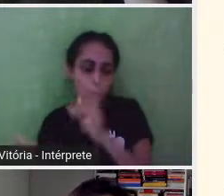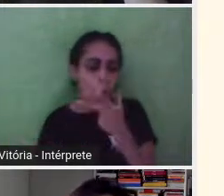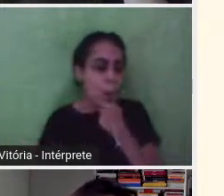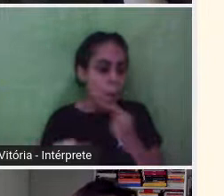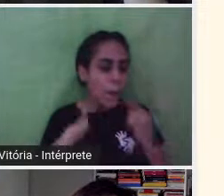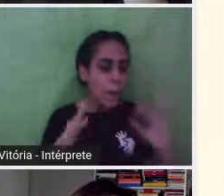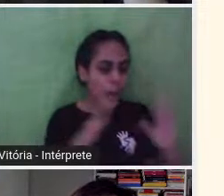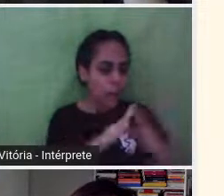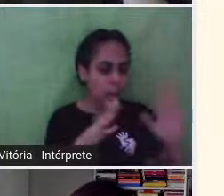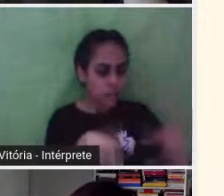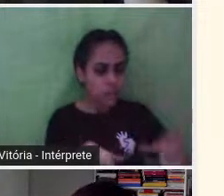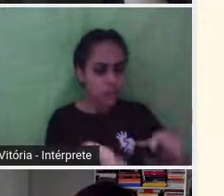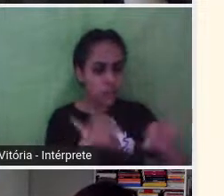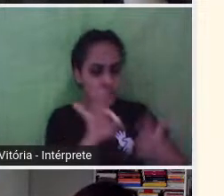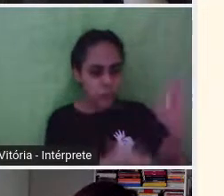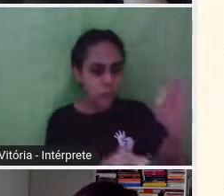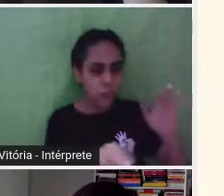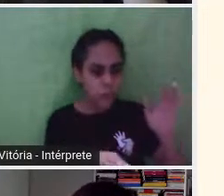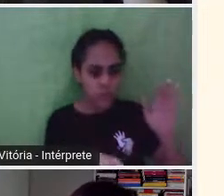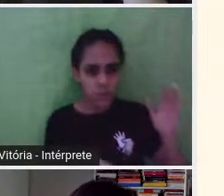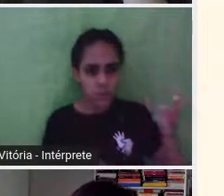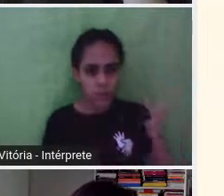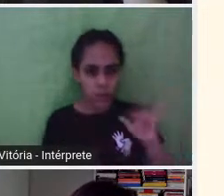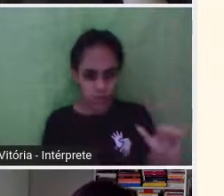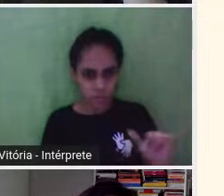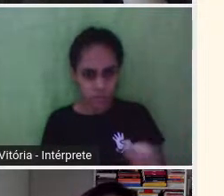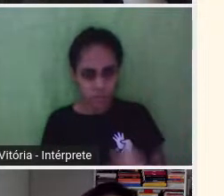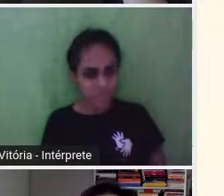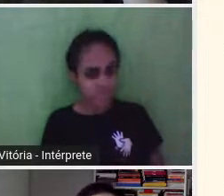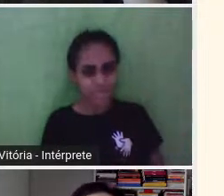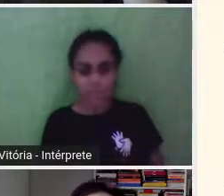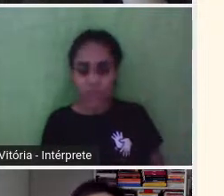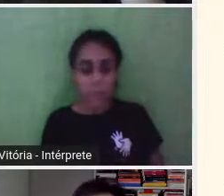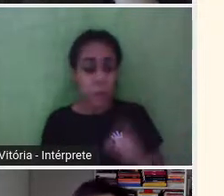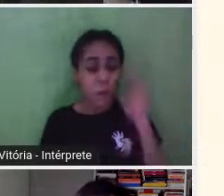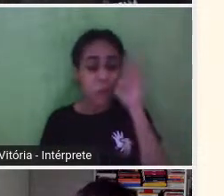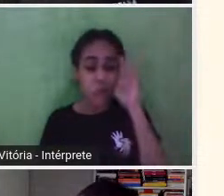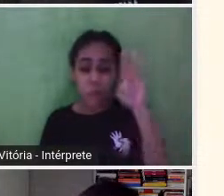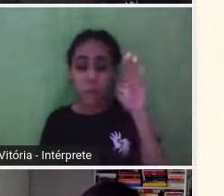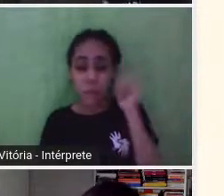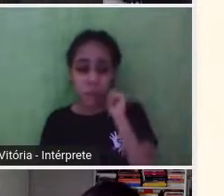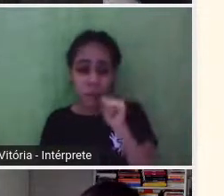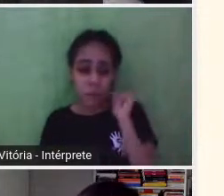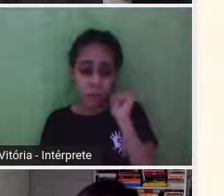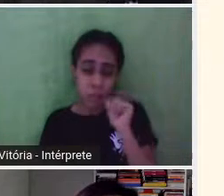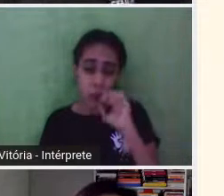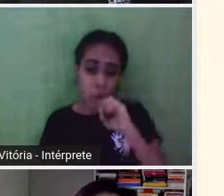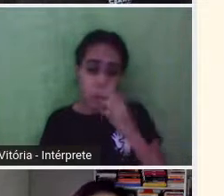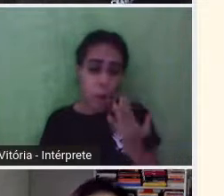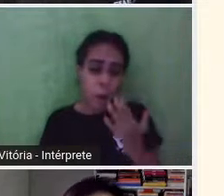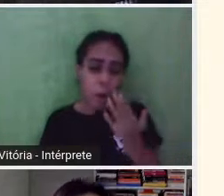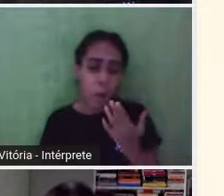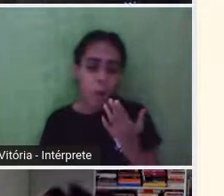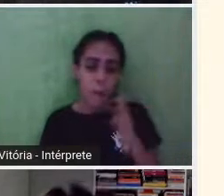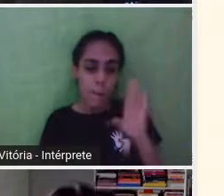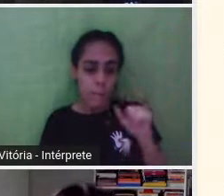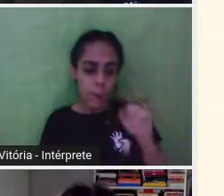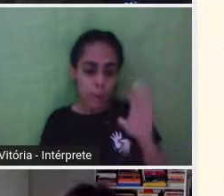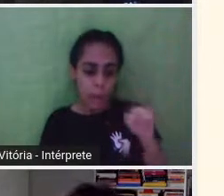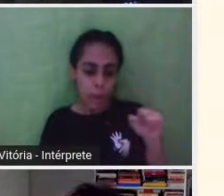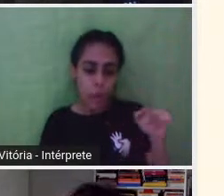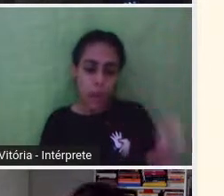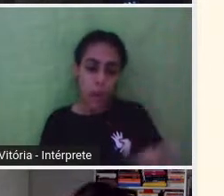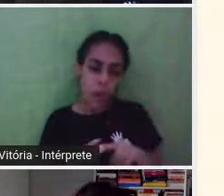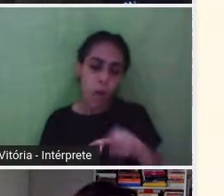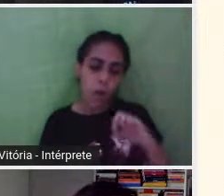cuidado, que é, sobretudo, feminino, recai ou sobre uma babá ou sobre uma avó,